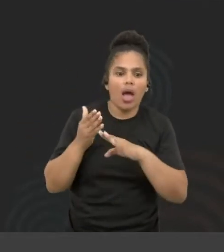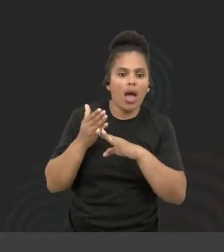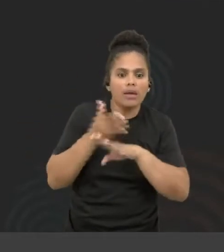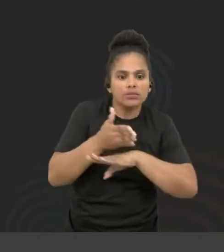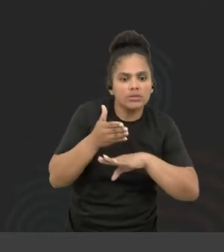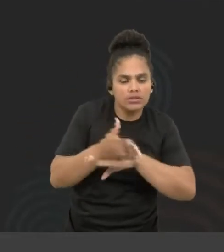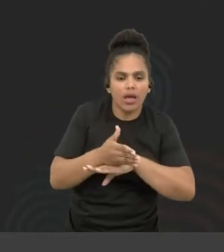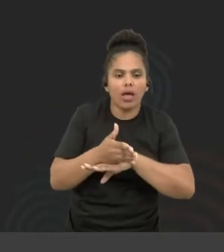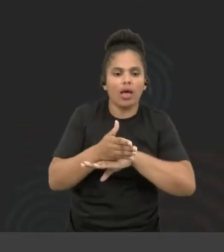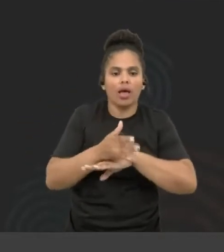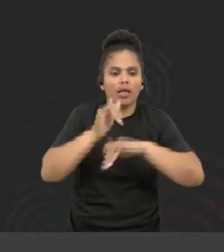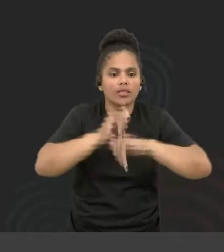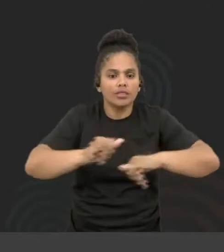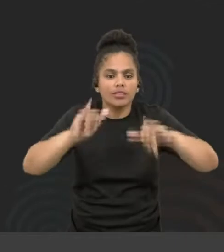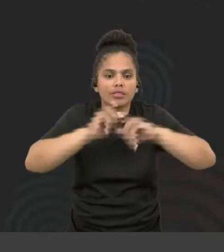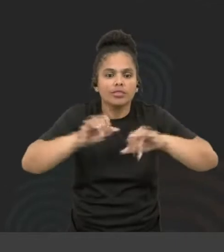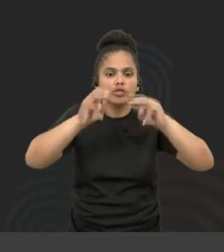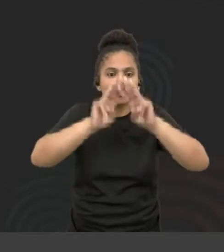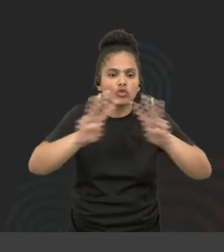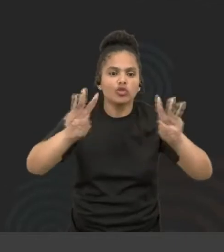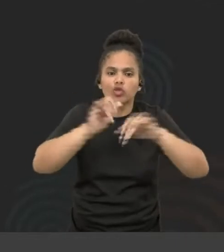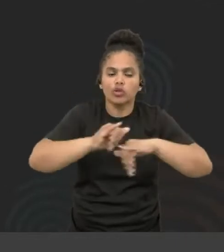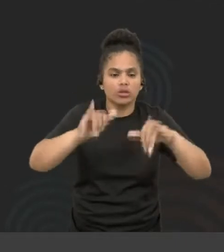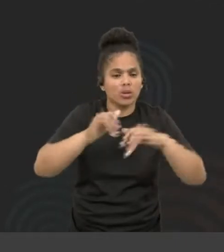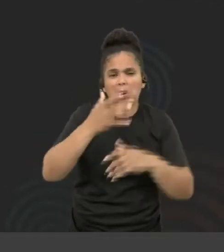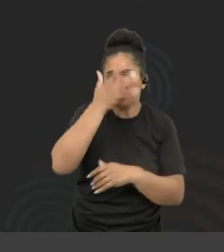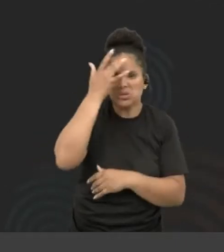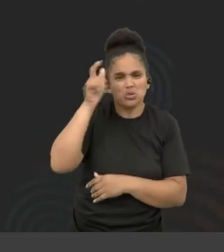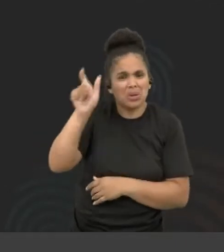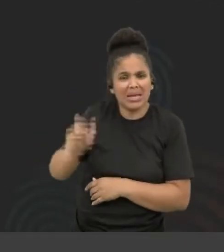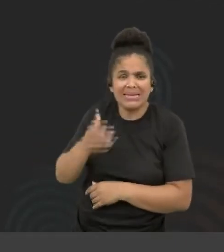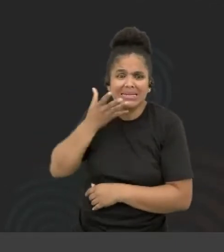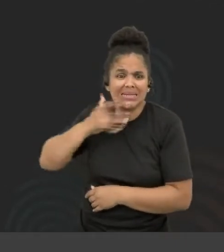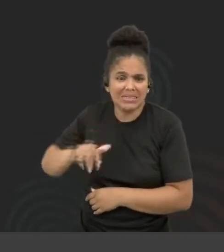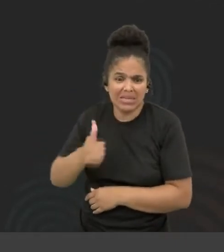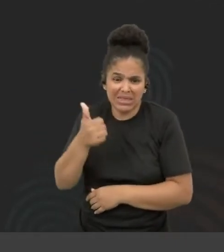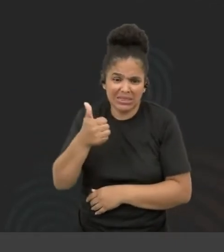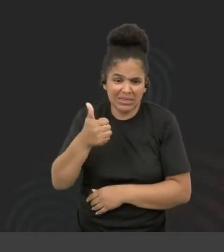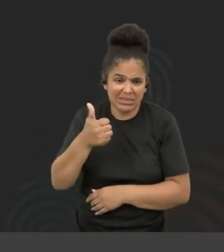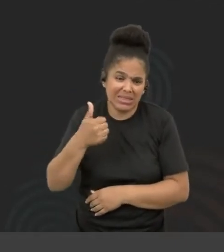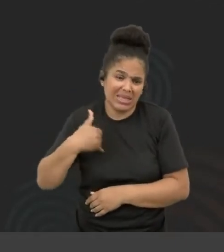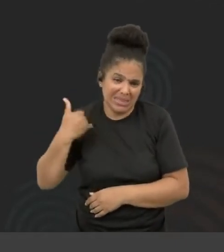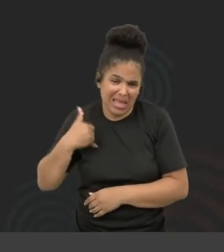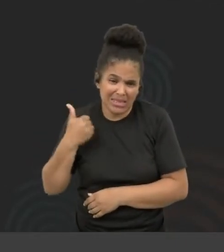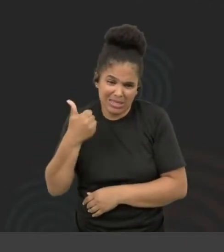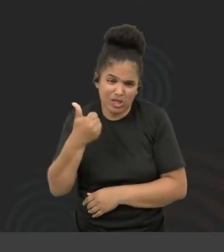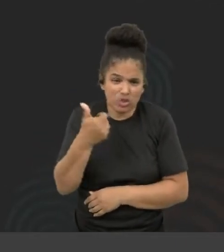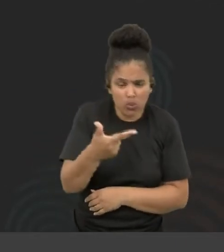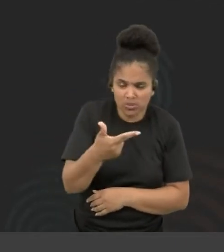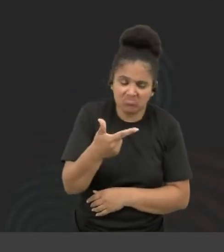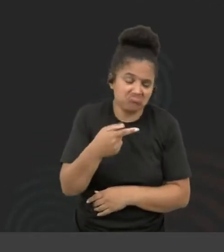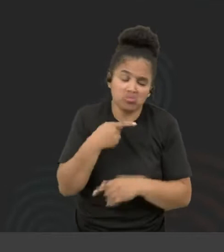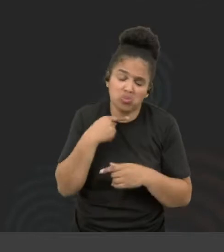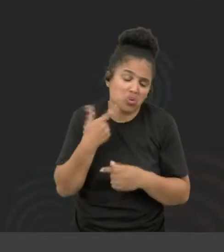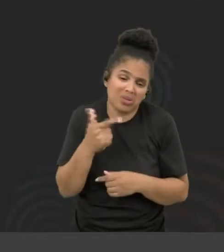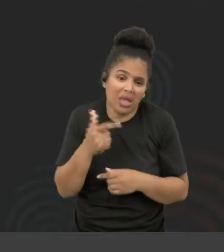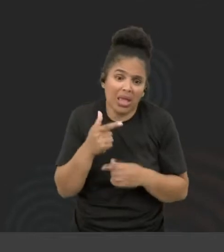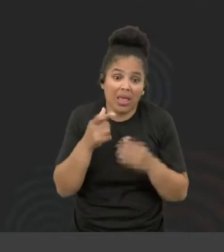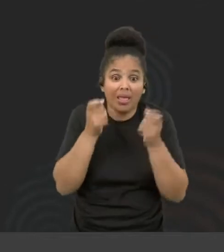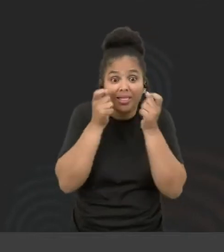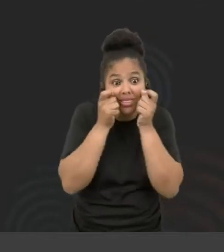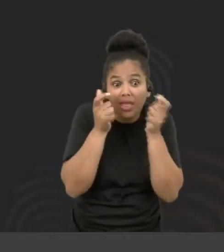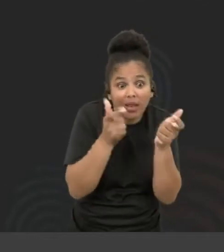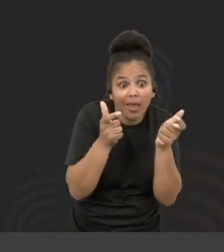notícias. Um menino de 12 anos não se interessa muito para essa coisa de notícias, mas me